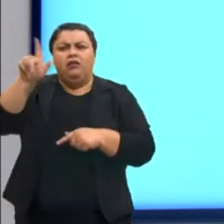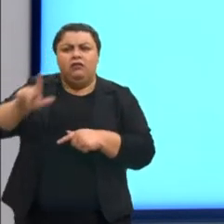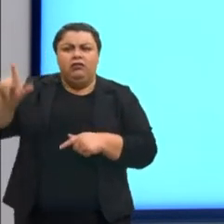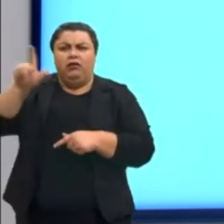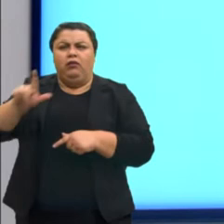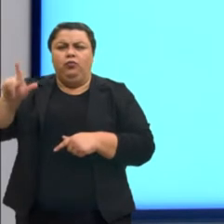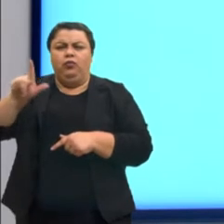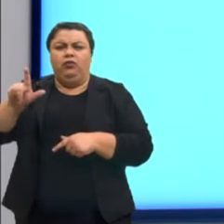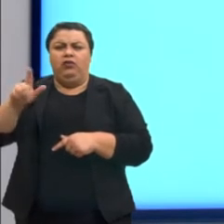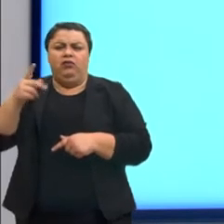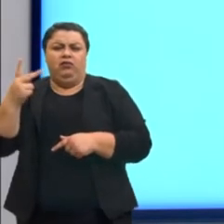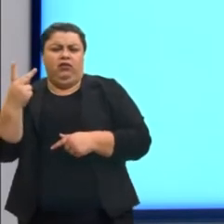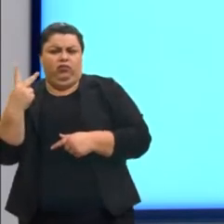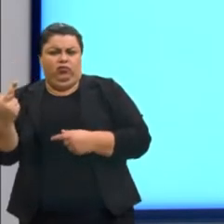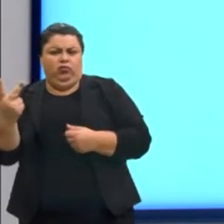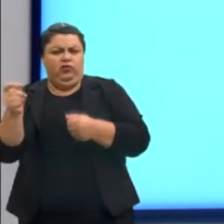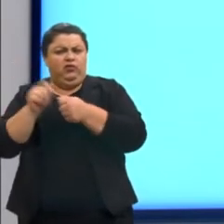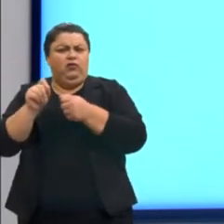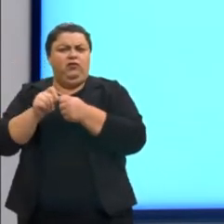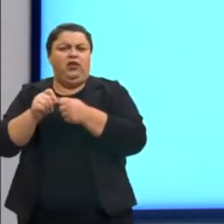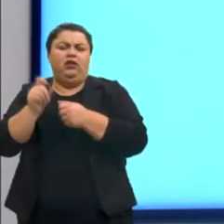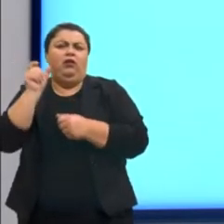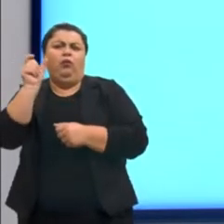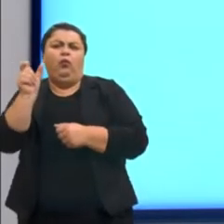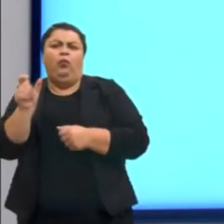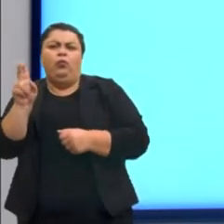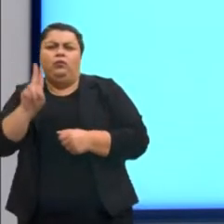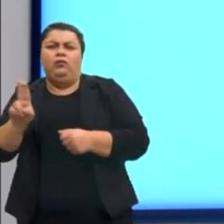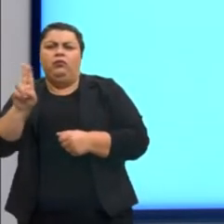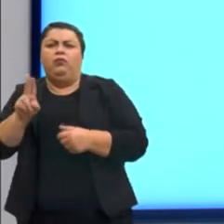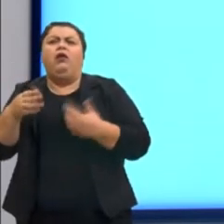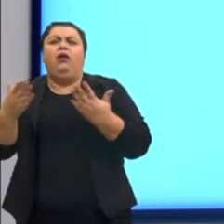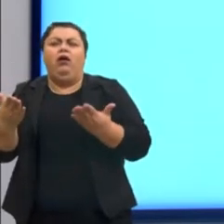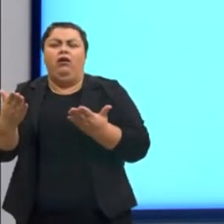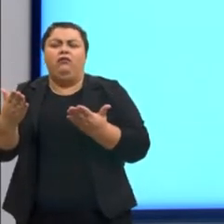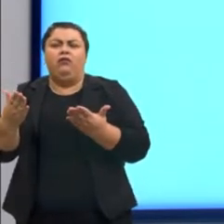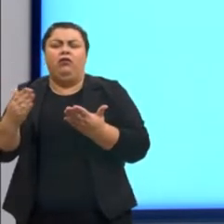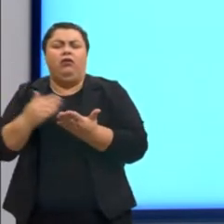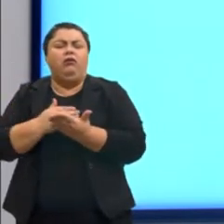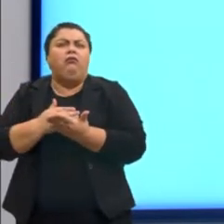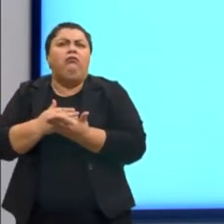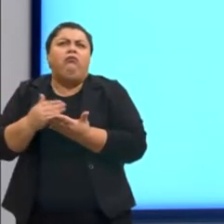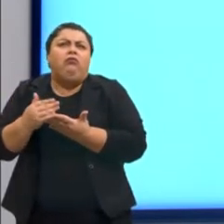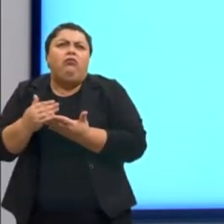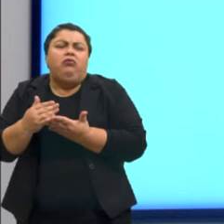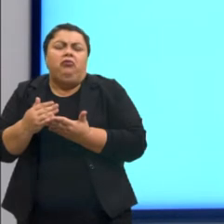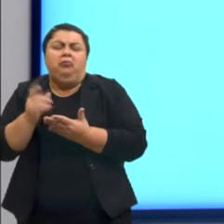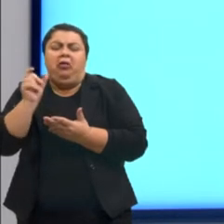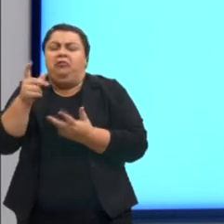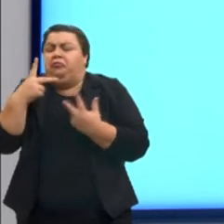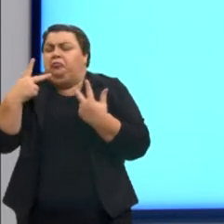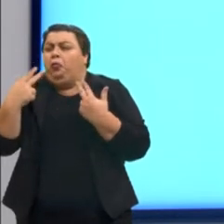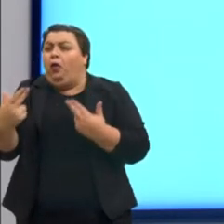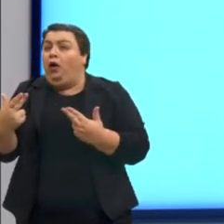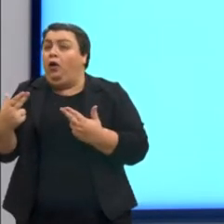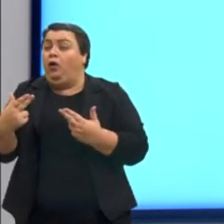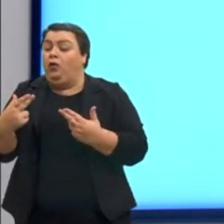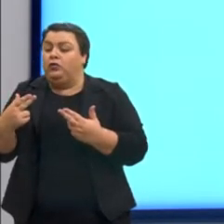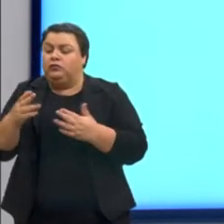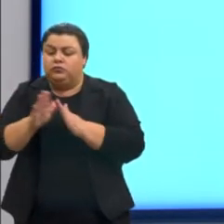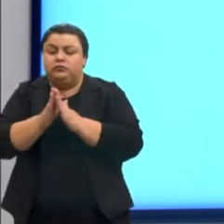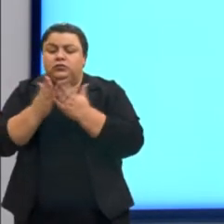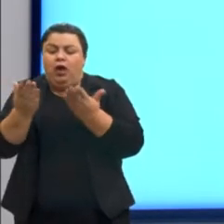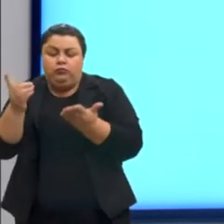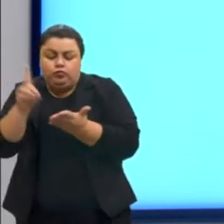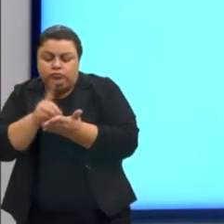se as duas são feitas com palavras. E, a princípio, as palavras são as mesmas. A gente abre o